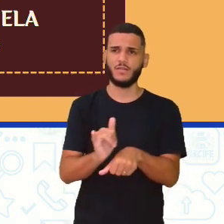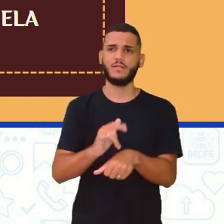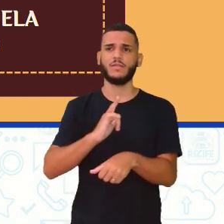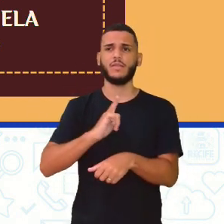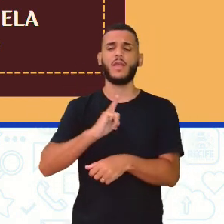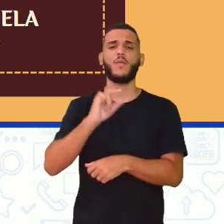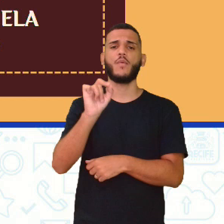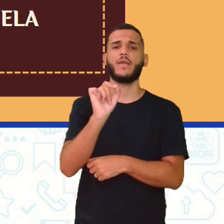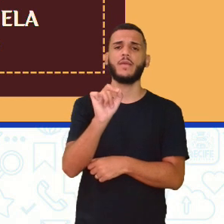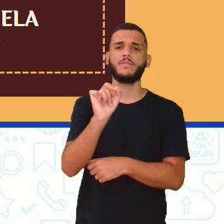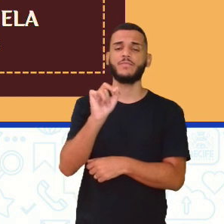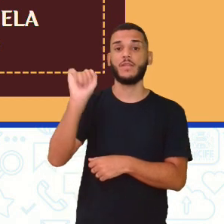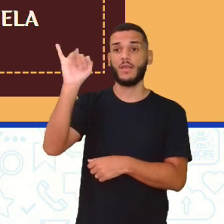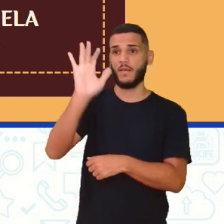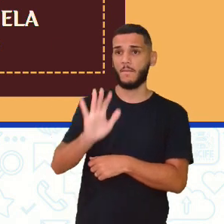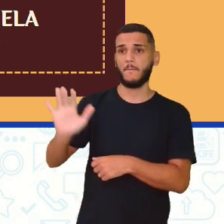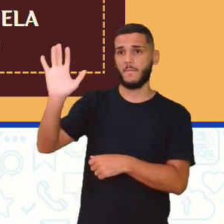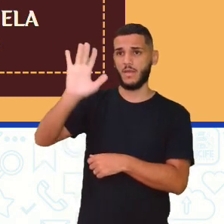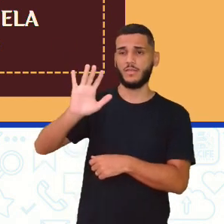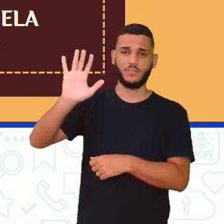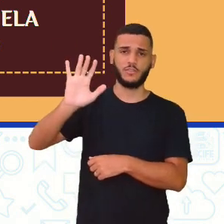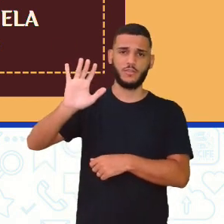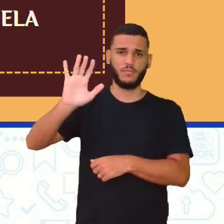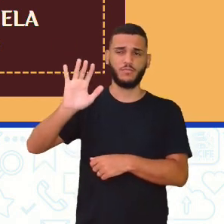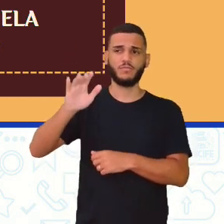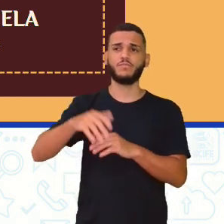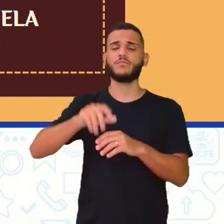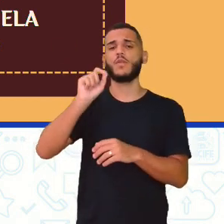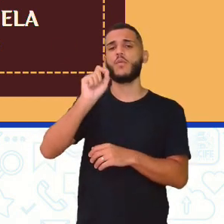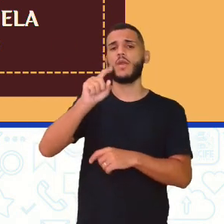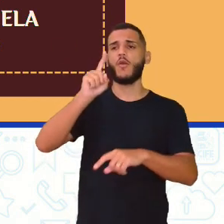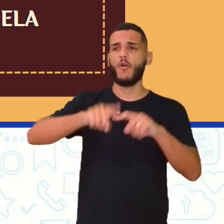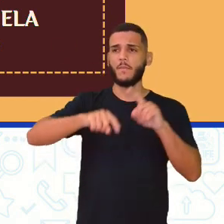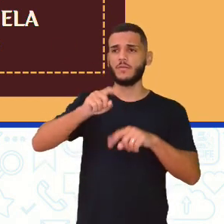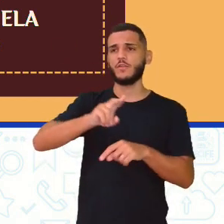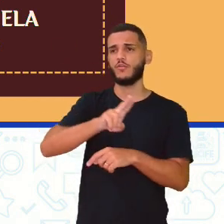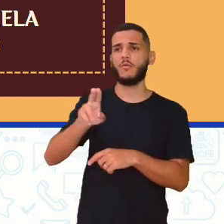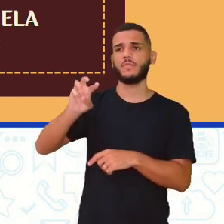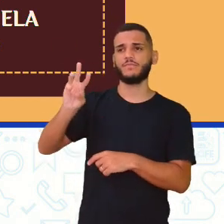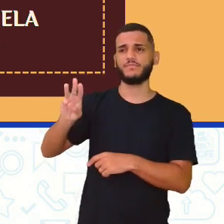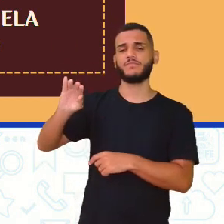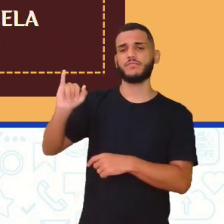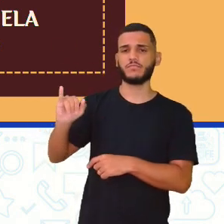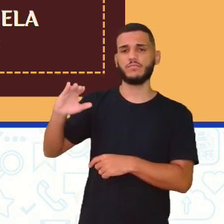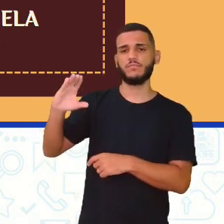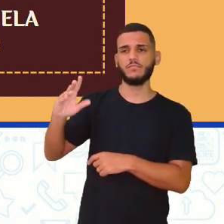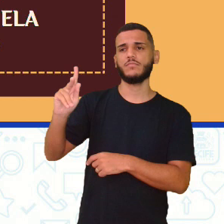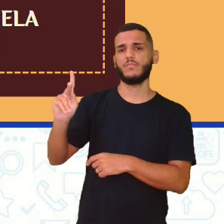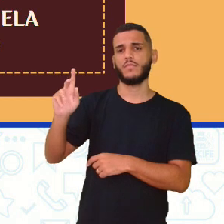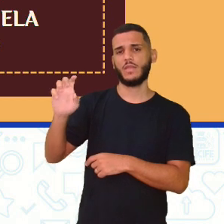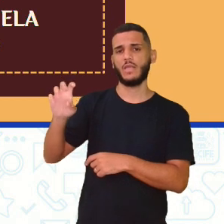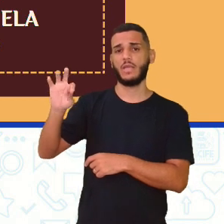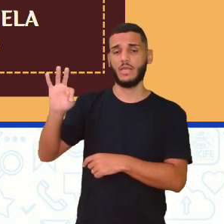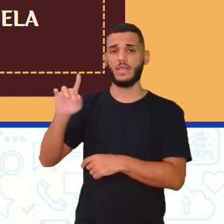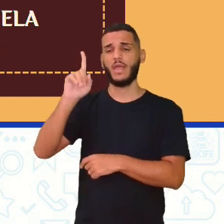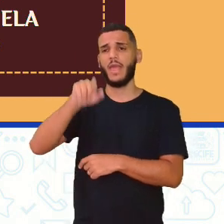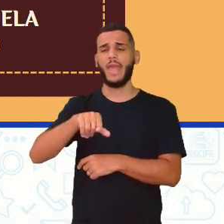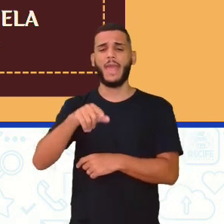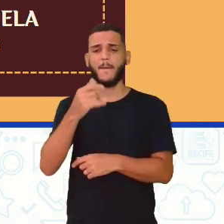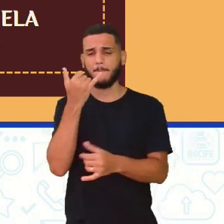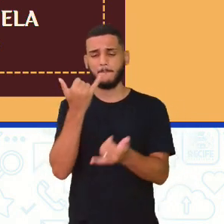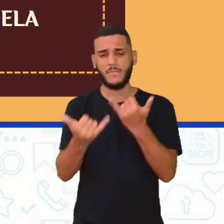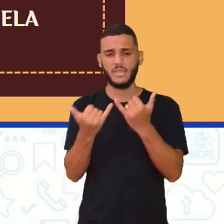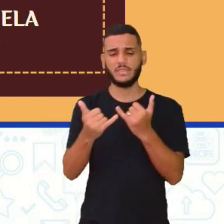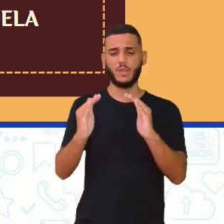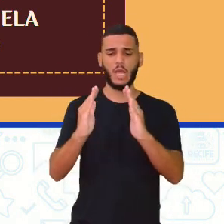um objeto que é chamado wicket, né? Que é como se fosse uma casinha que fica no chão, e